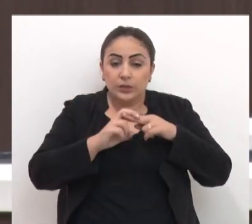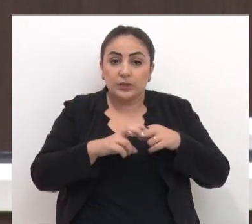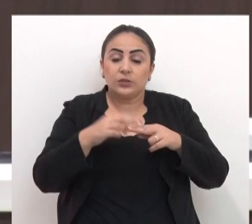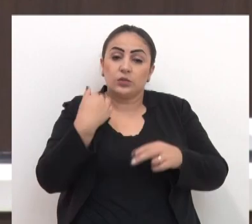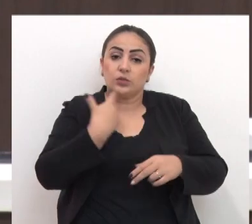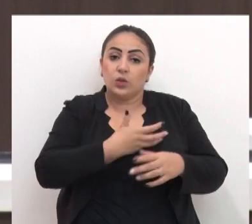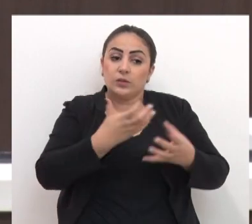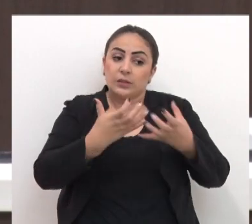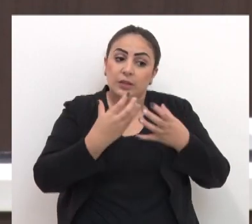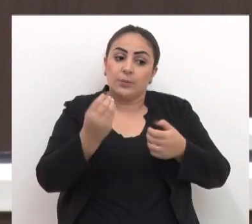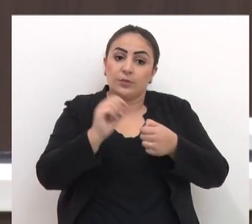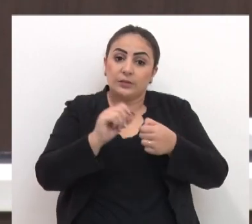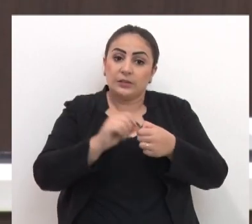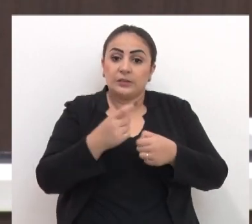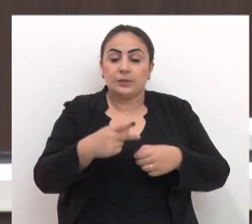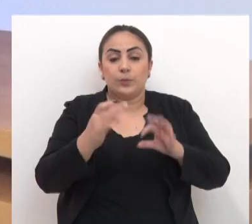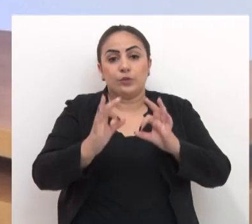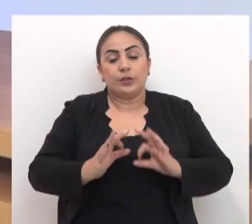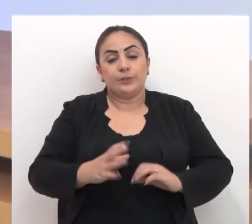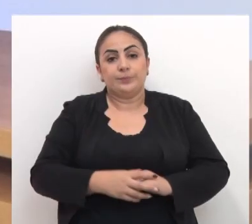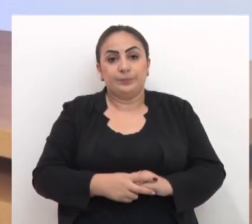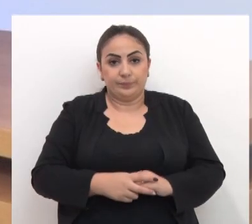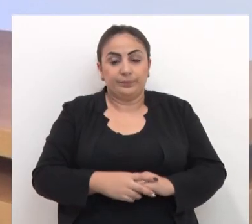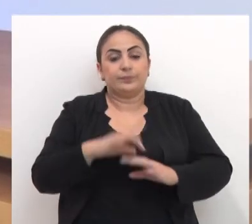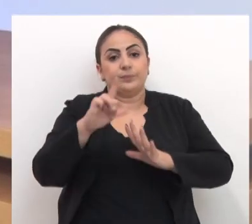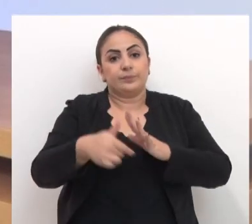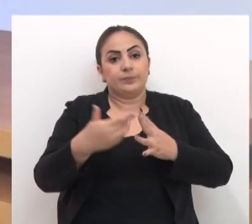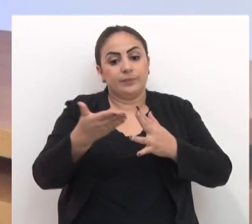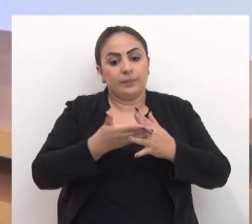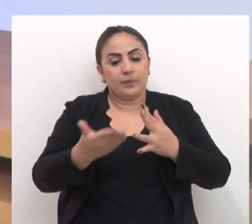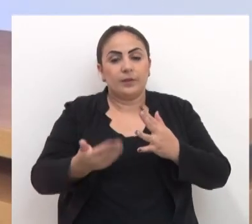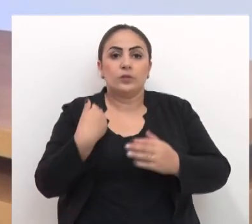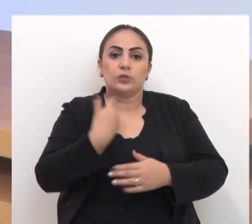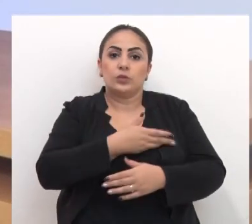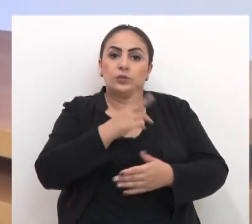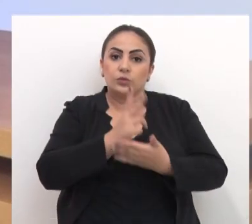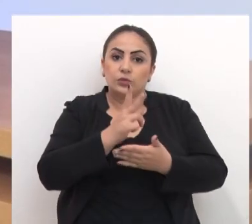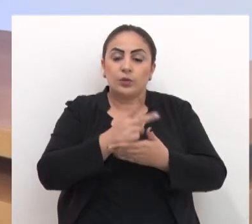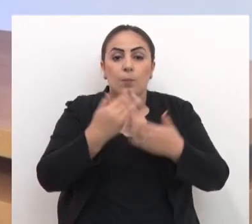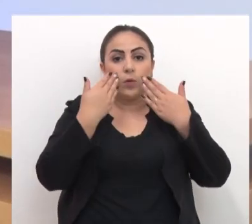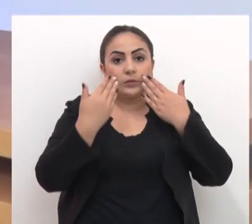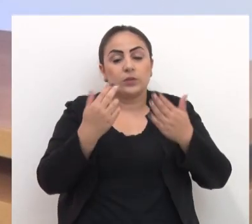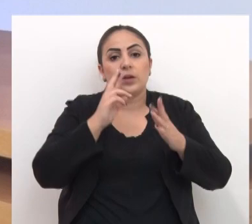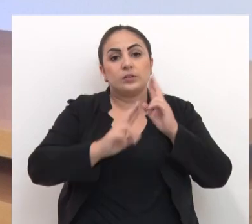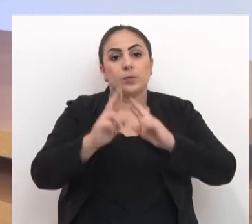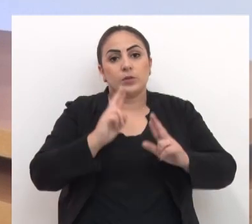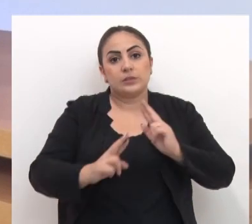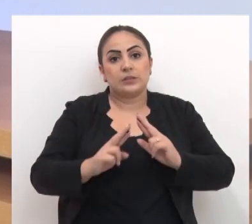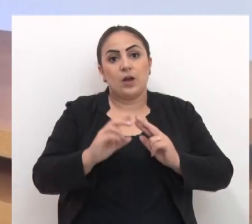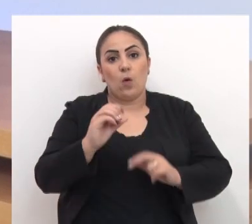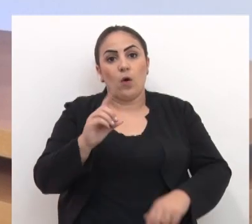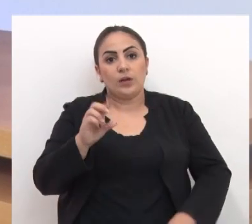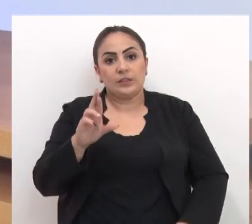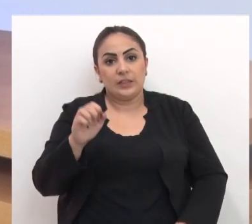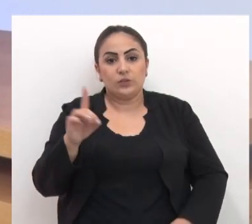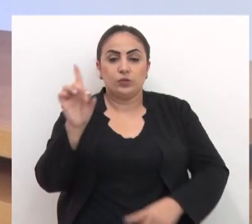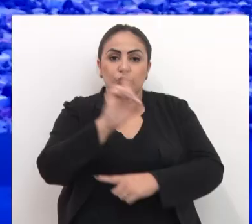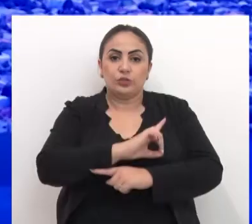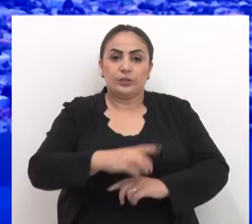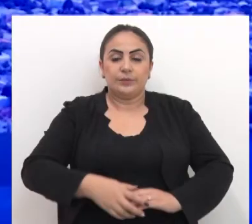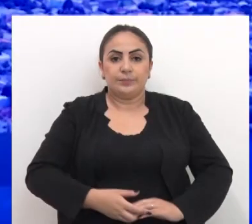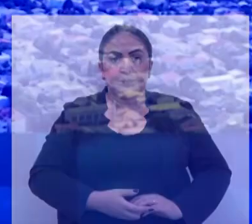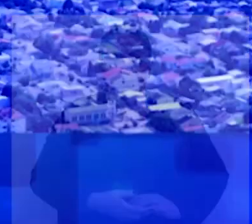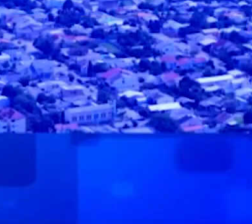que a gente encaminhou esse projeto. E depois do intervalo a gente continua repercutindo o resultado da ordem do dia.